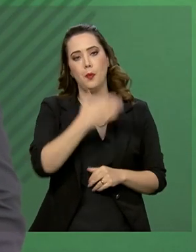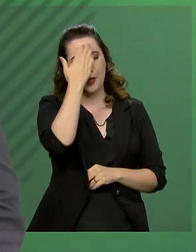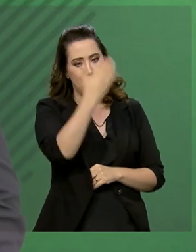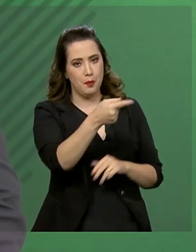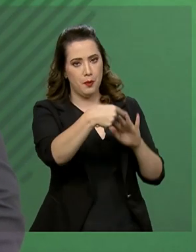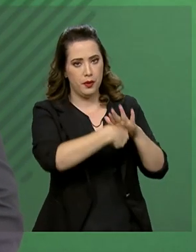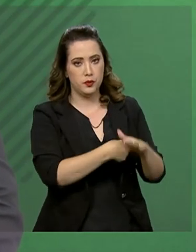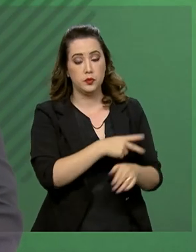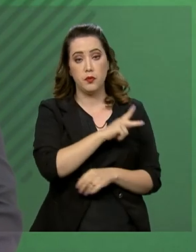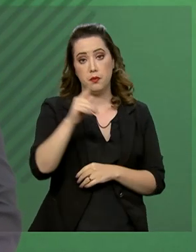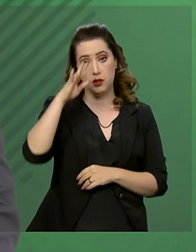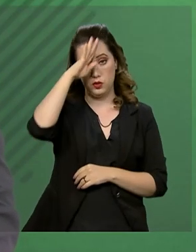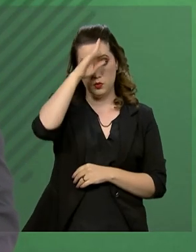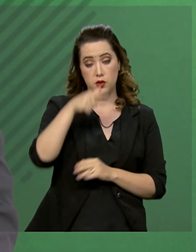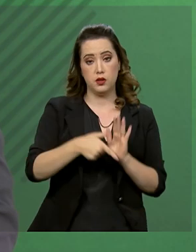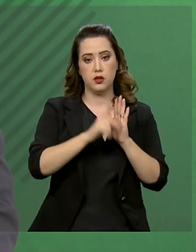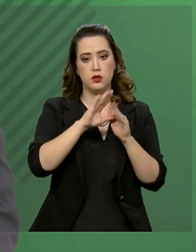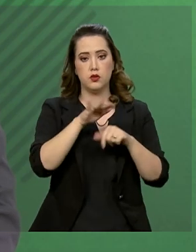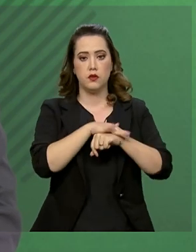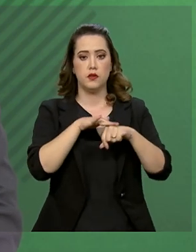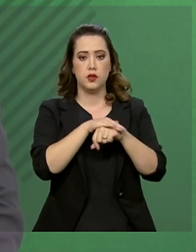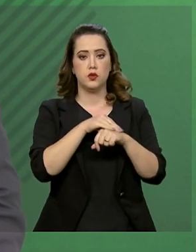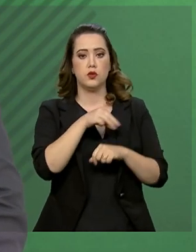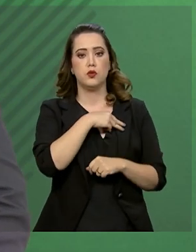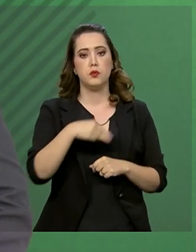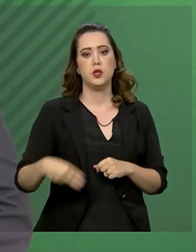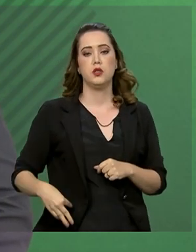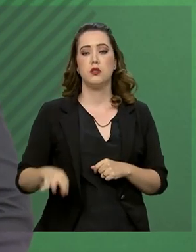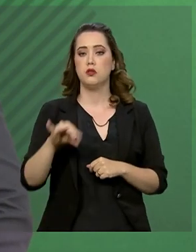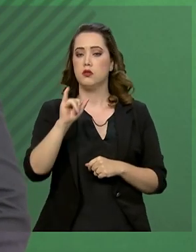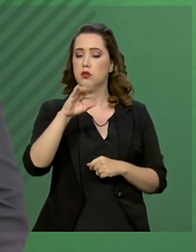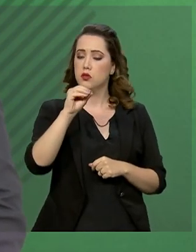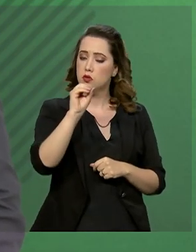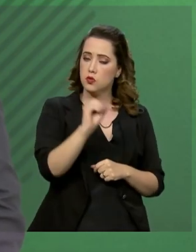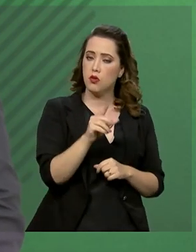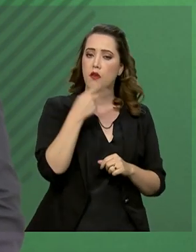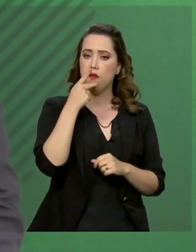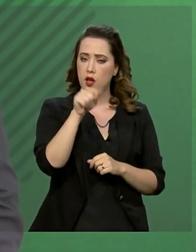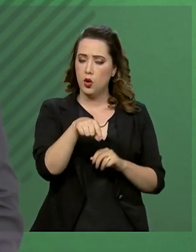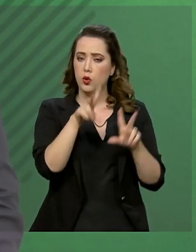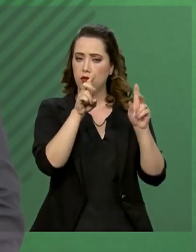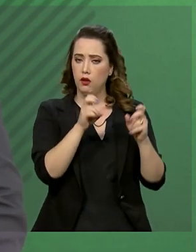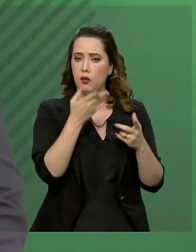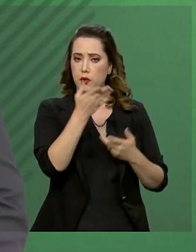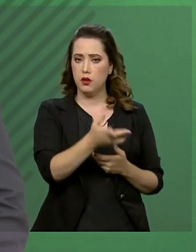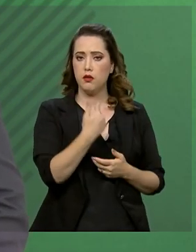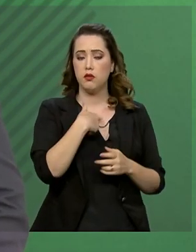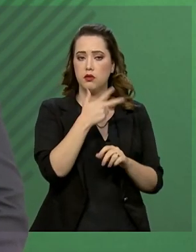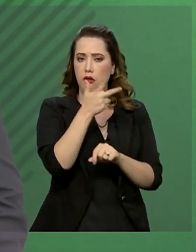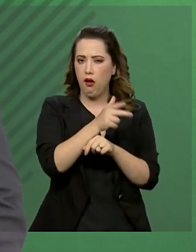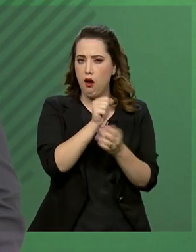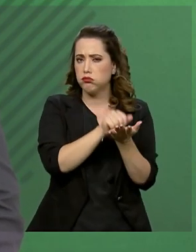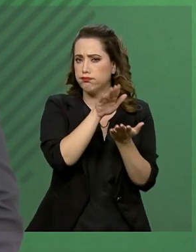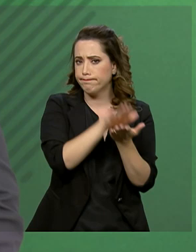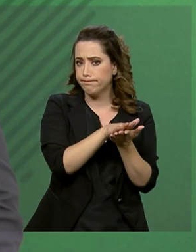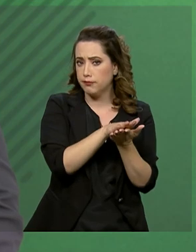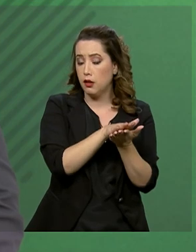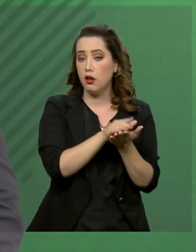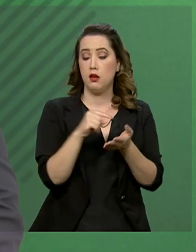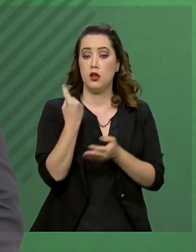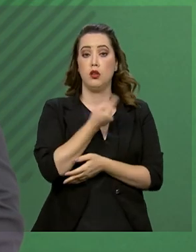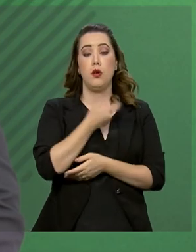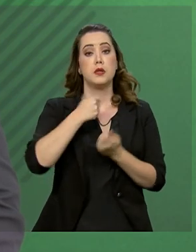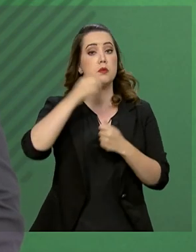Bolsonaro há pouco conversou com o ministro Tarcísio, dentre outros temas, falou-se dessas questões de radares. Nós temos que